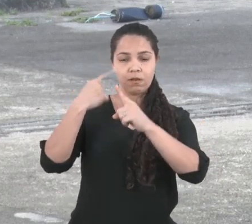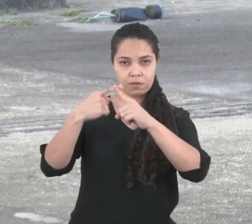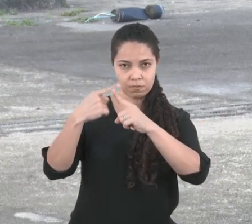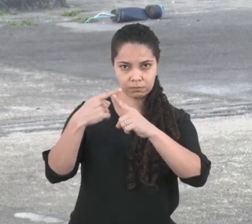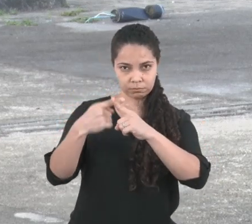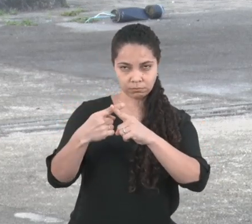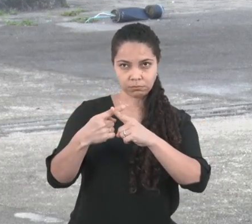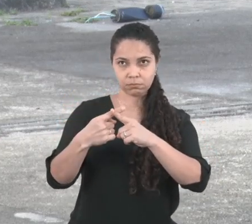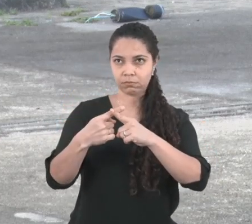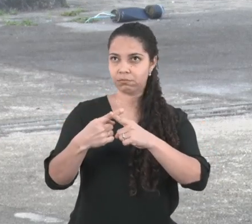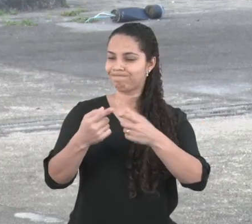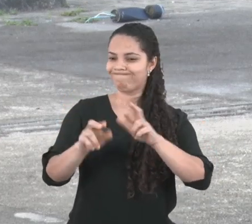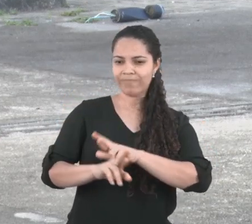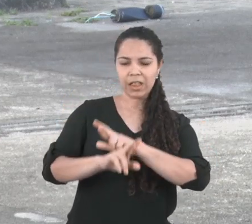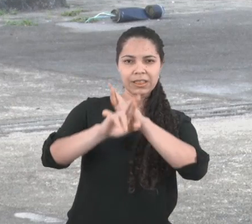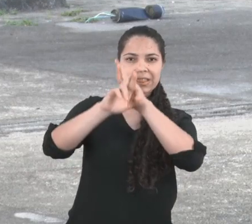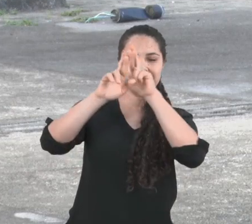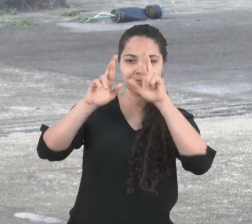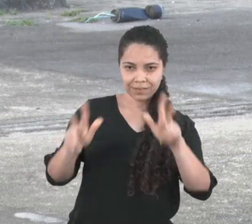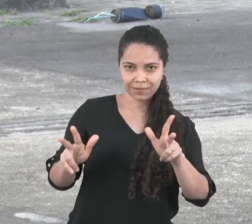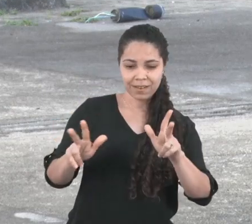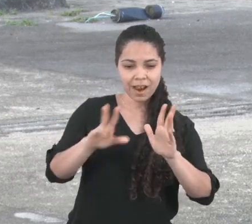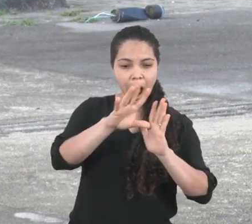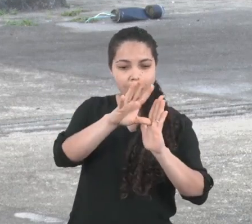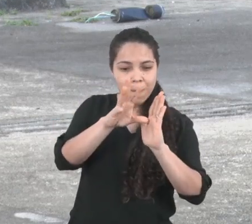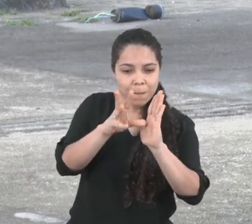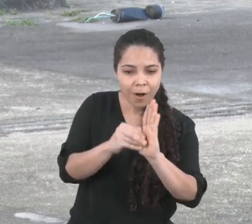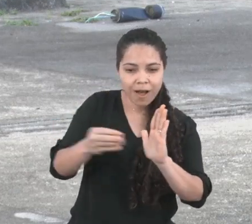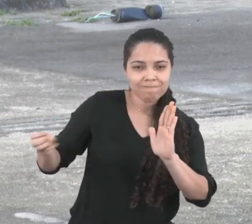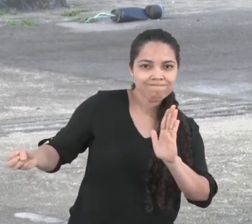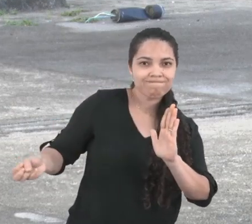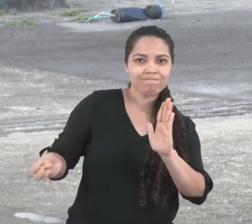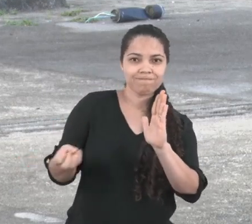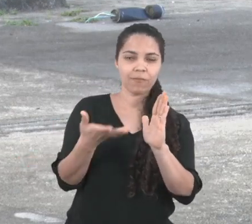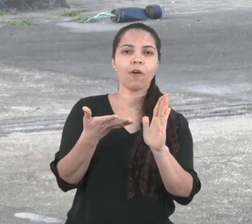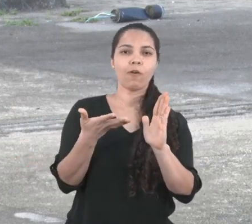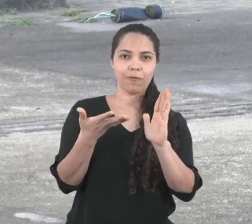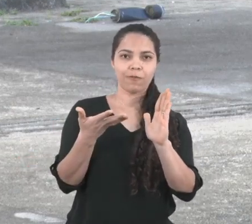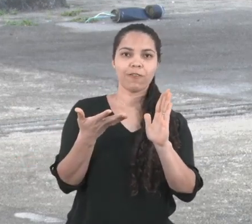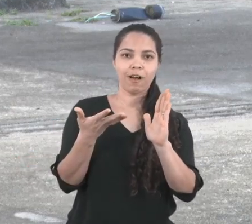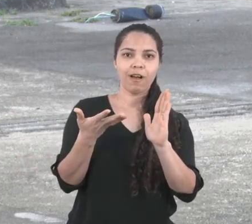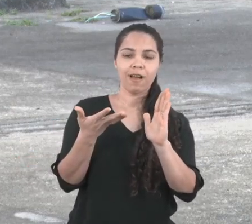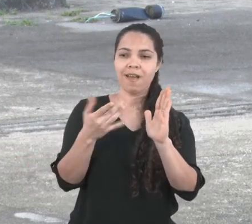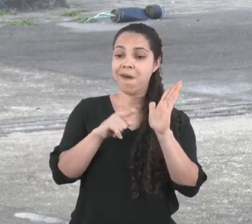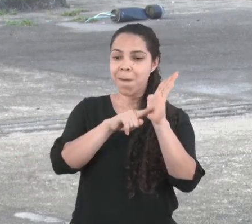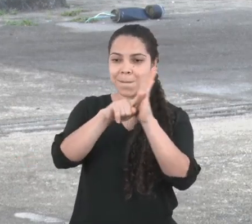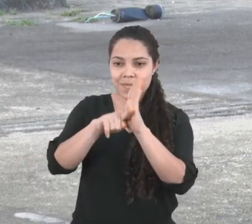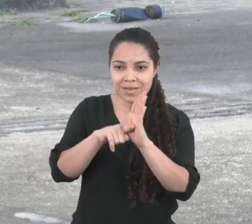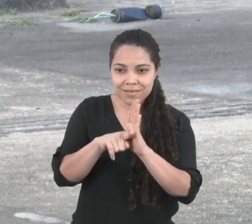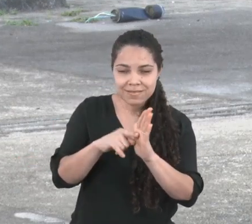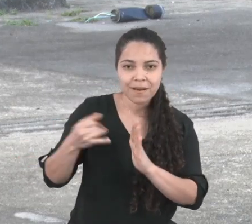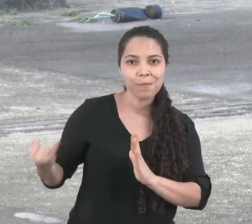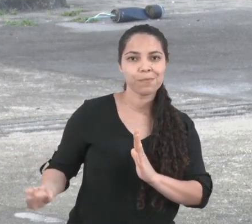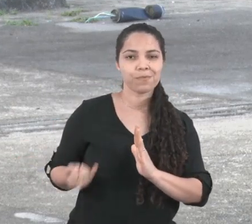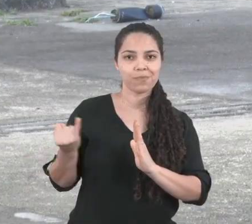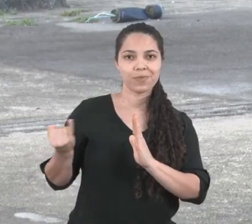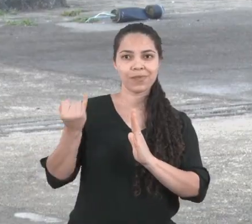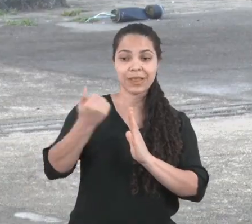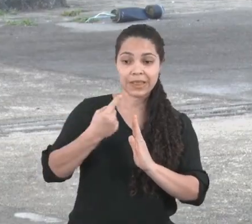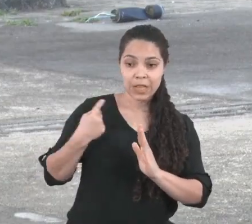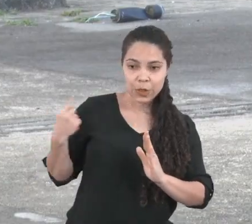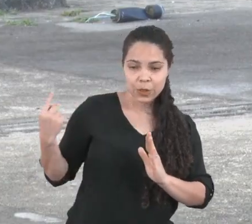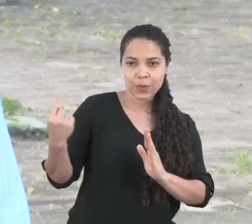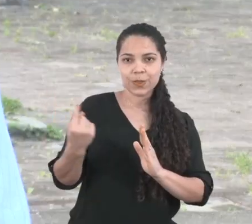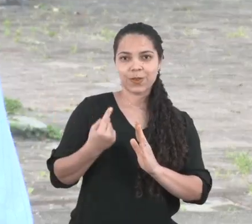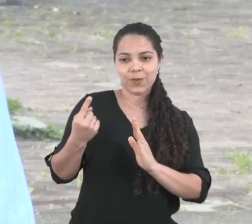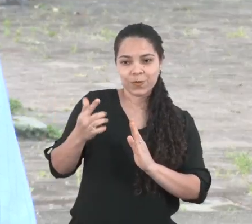distingue por essa abordagem inovadora, ela se distingue por essa abordagem que nós julgamos